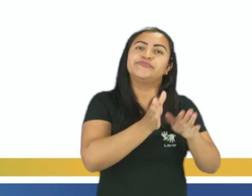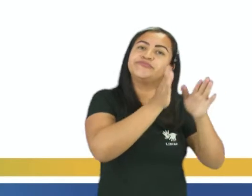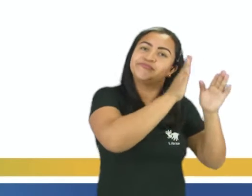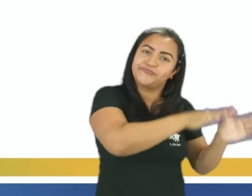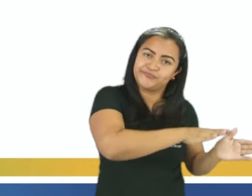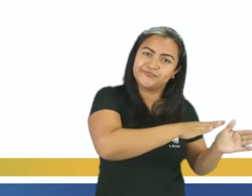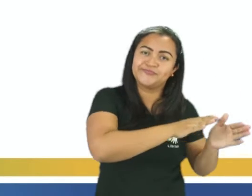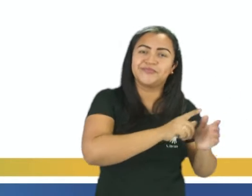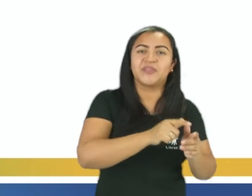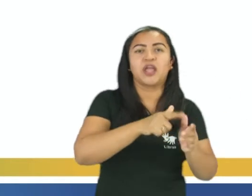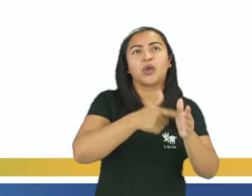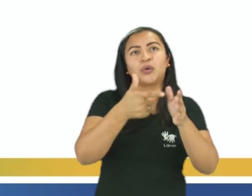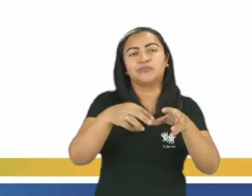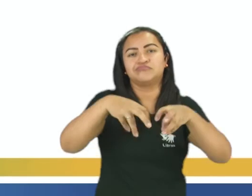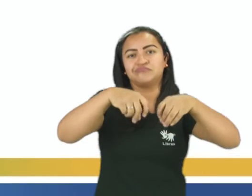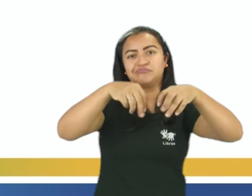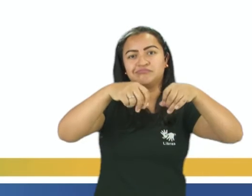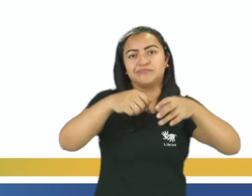sólidos. Vamos lá.